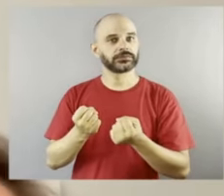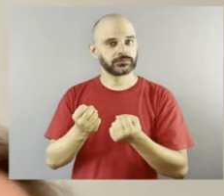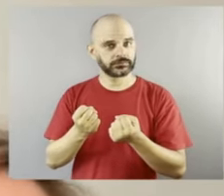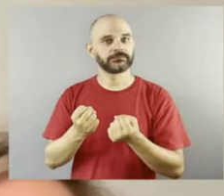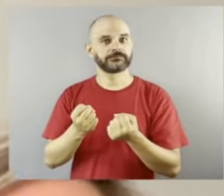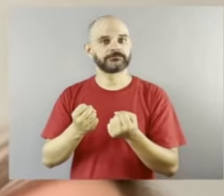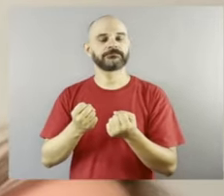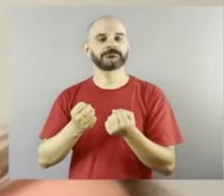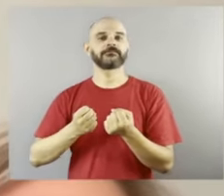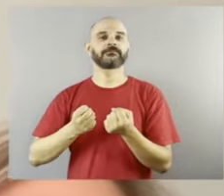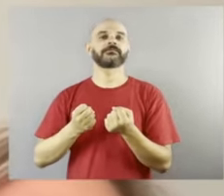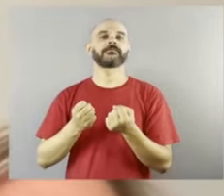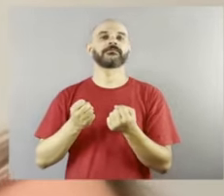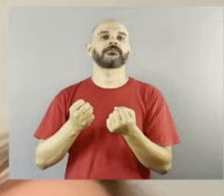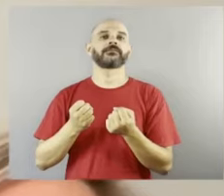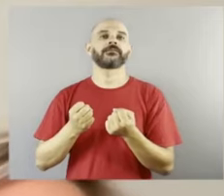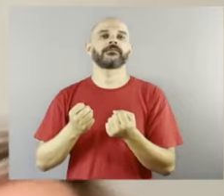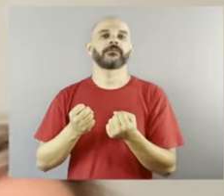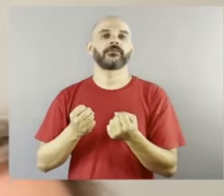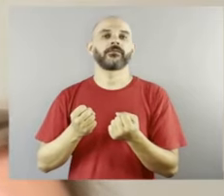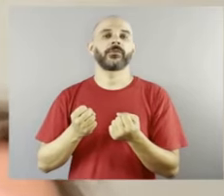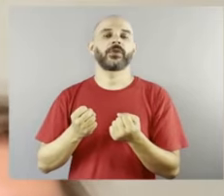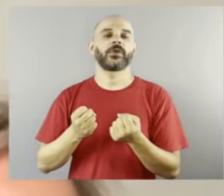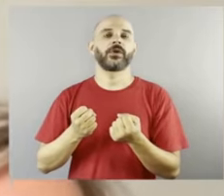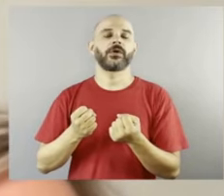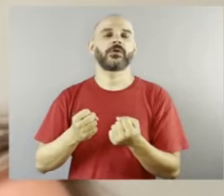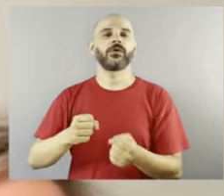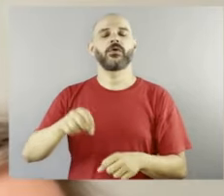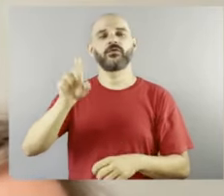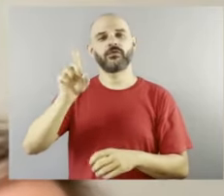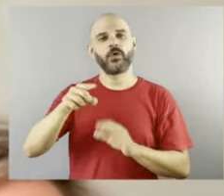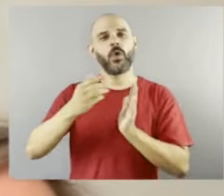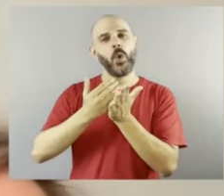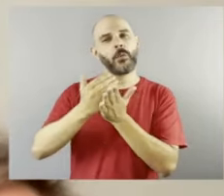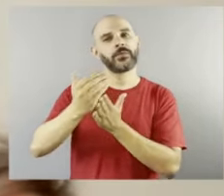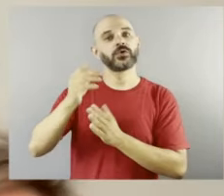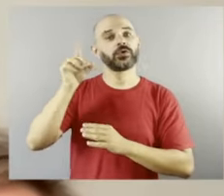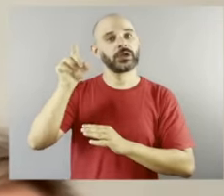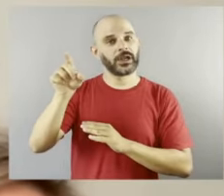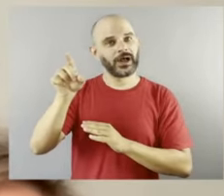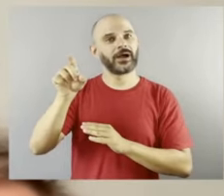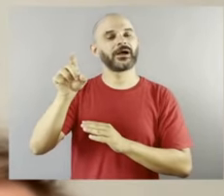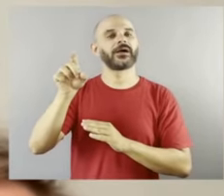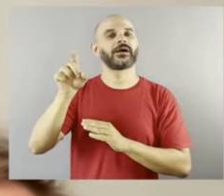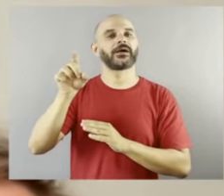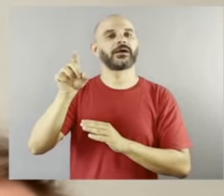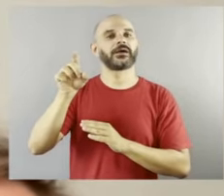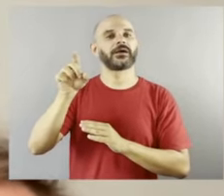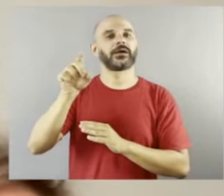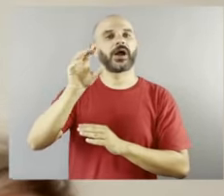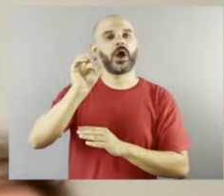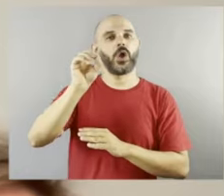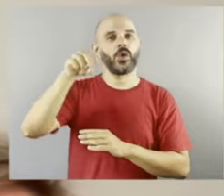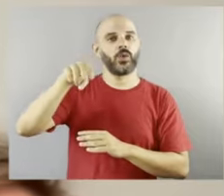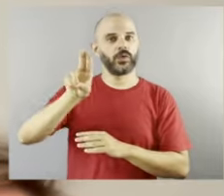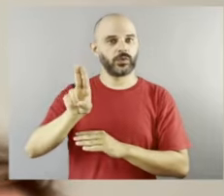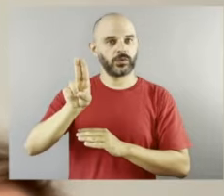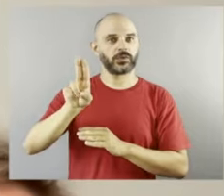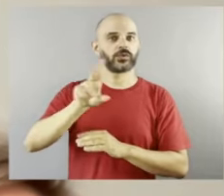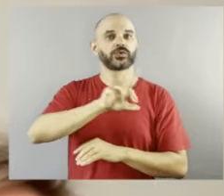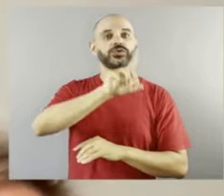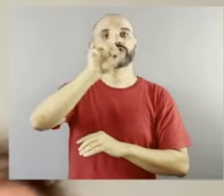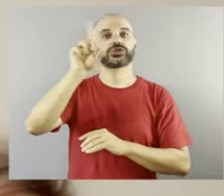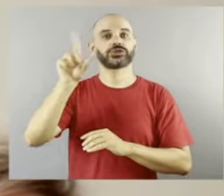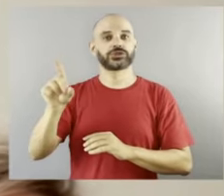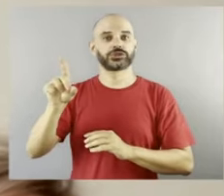ele foi, na verdade, Foi lançado lá na ONU na celebração do